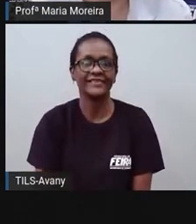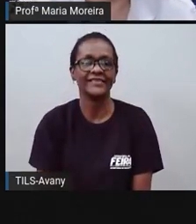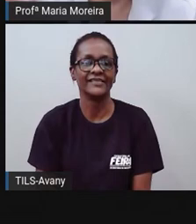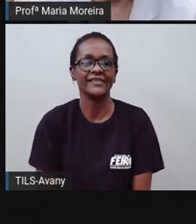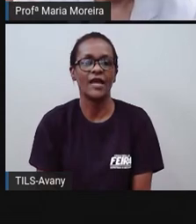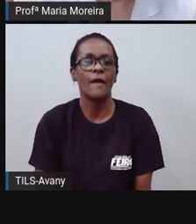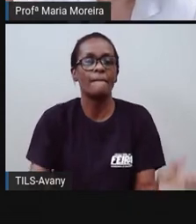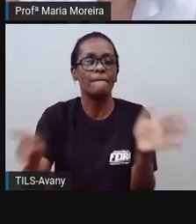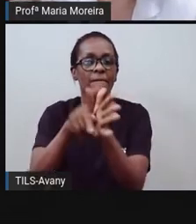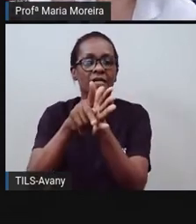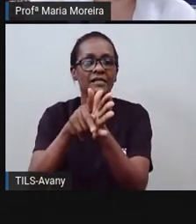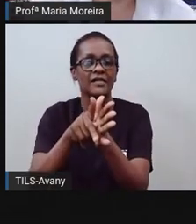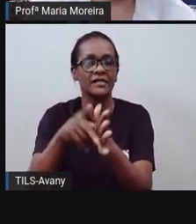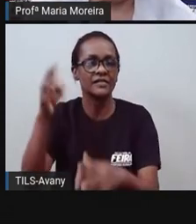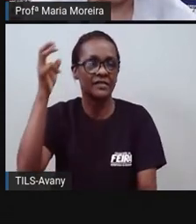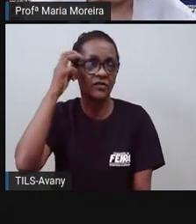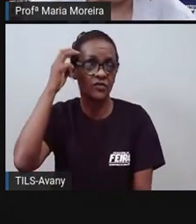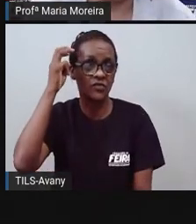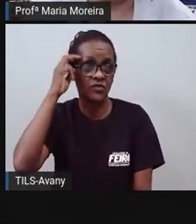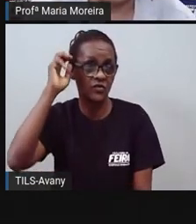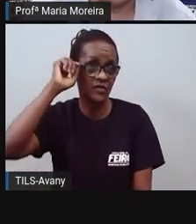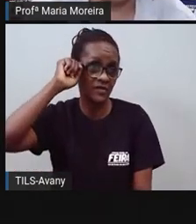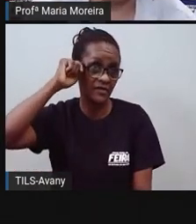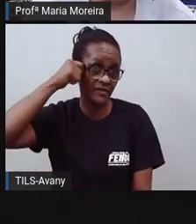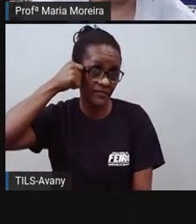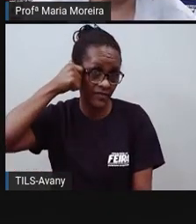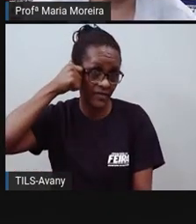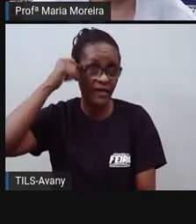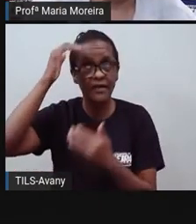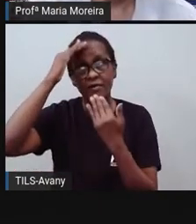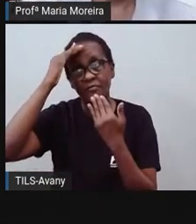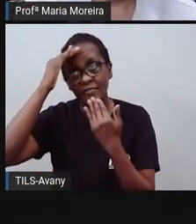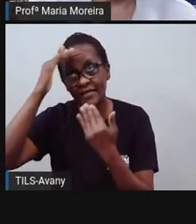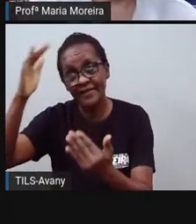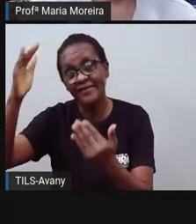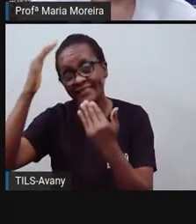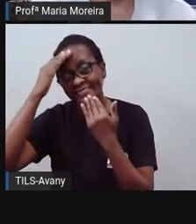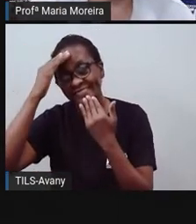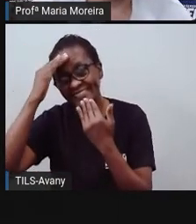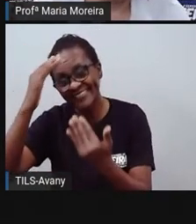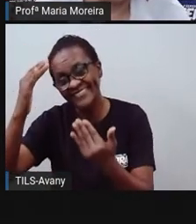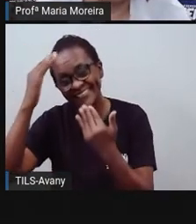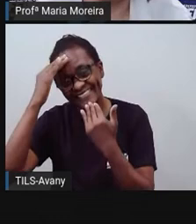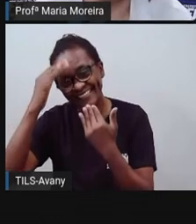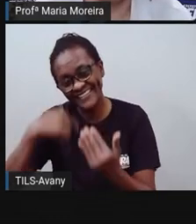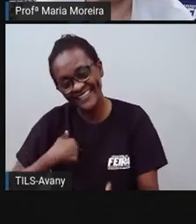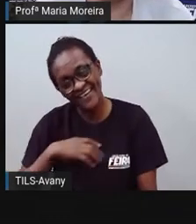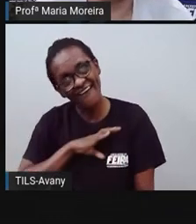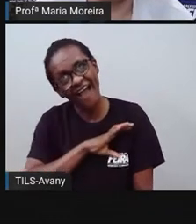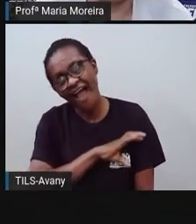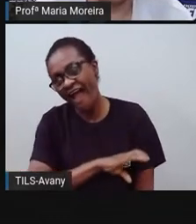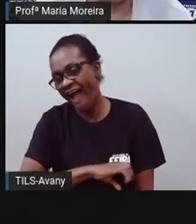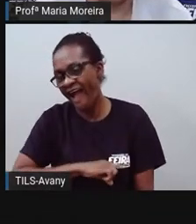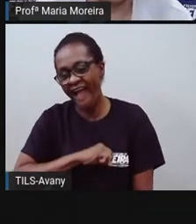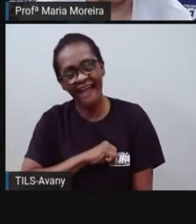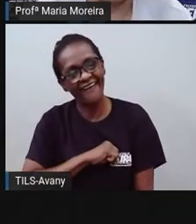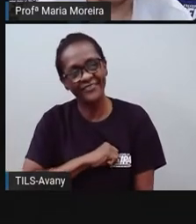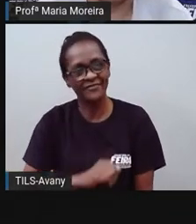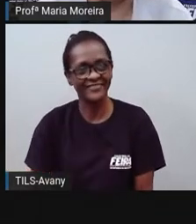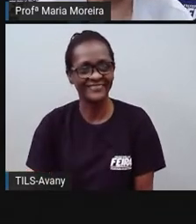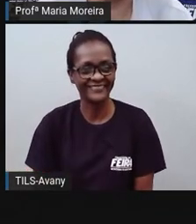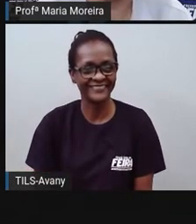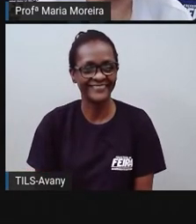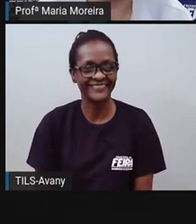africana. Obrigado por essa influência maravilhosa, o meu paladar e o meu estômago agradecem.